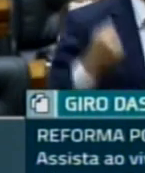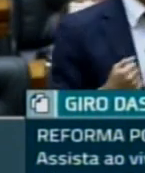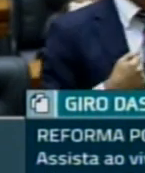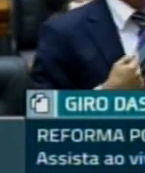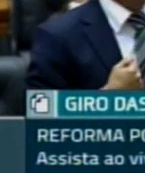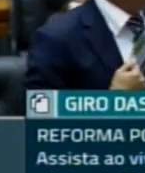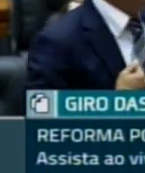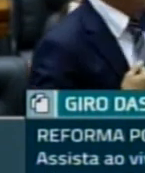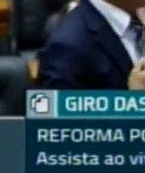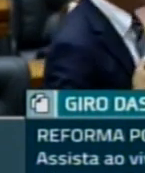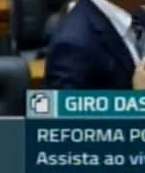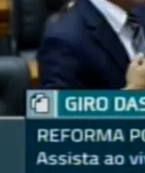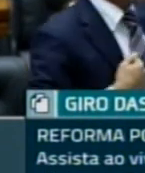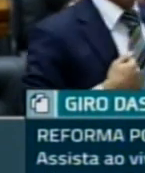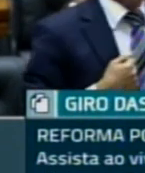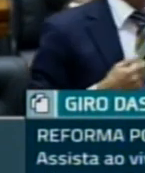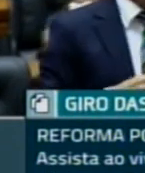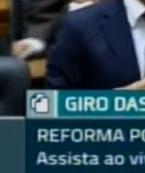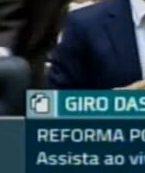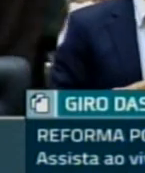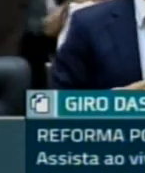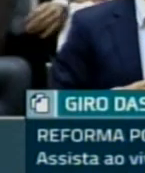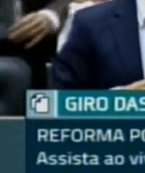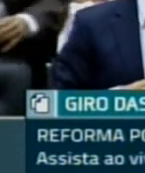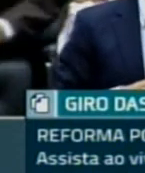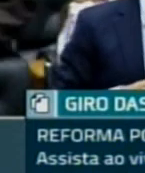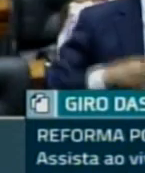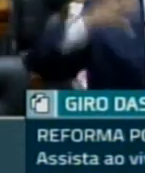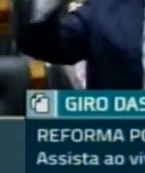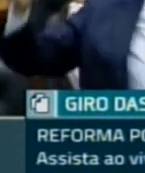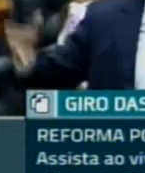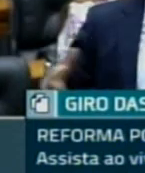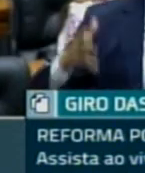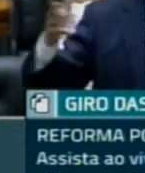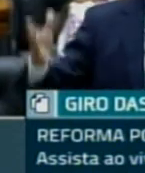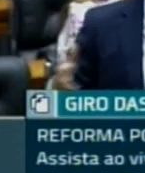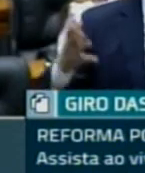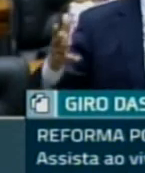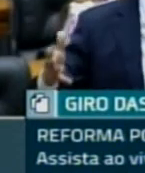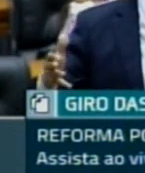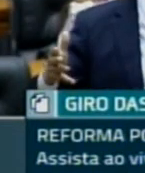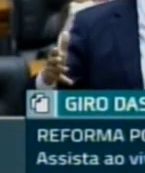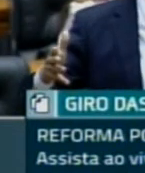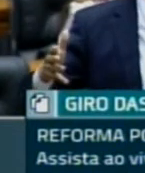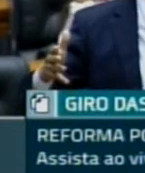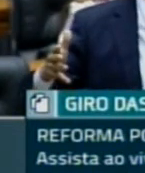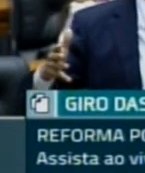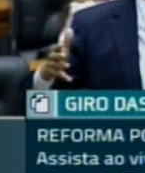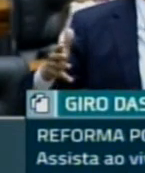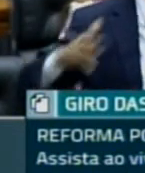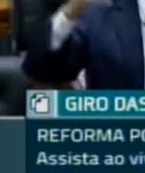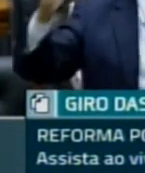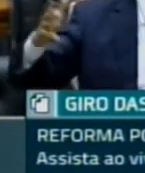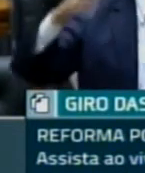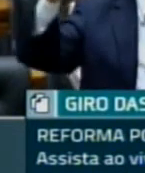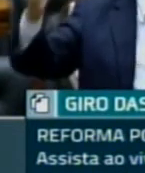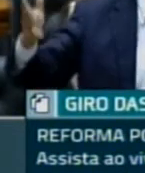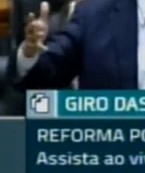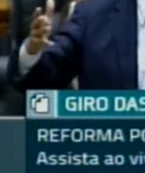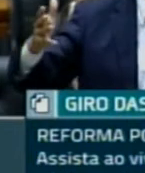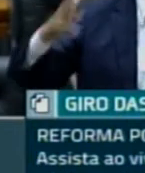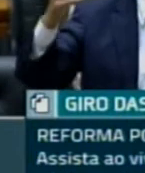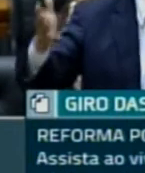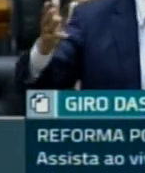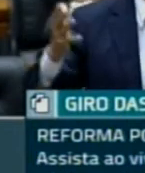nos palanques, levantando as bandeiras. E quando chega a realidade, as coisas